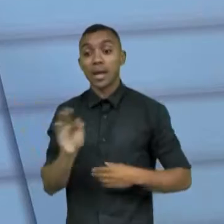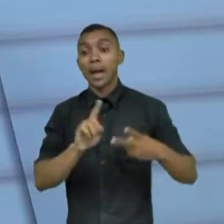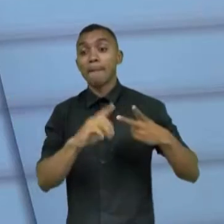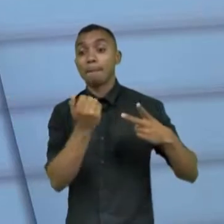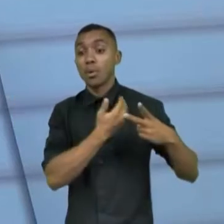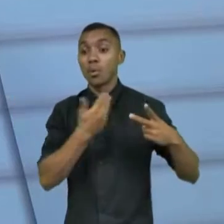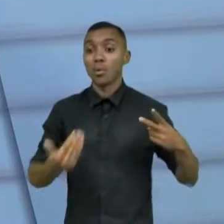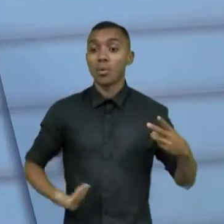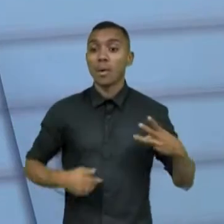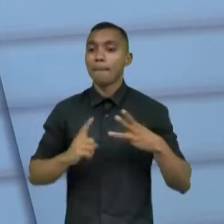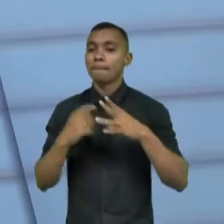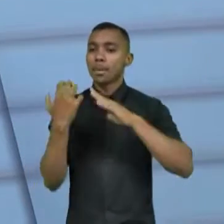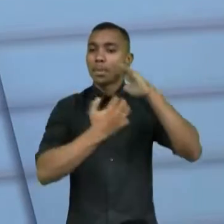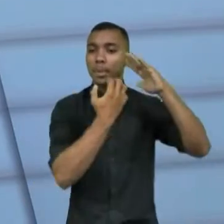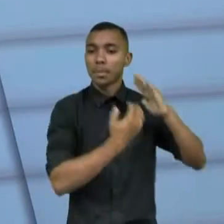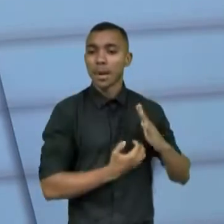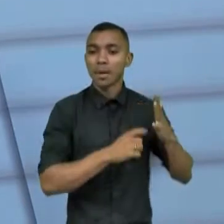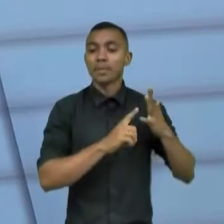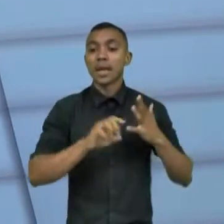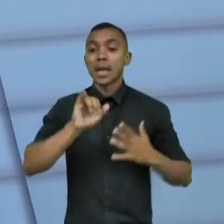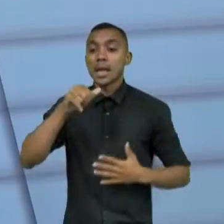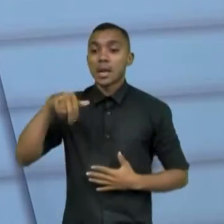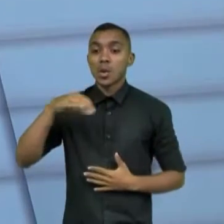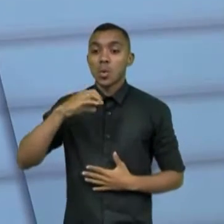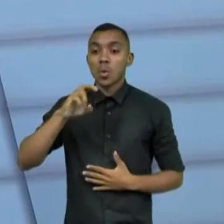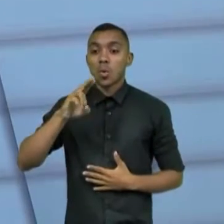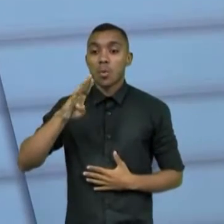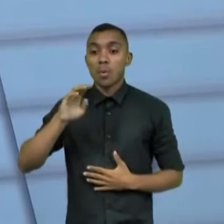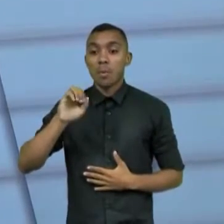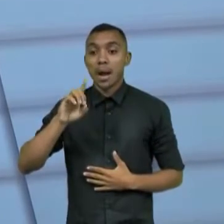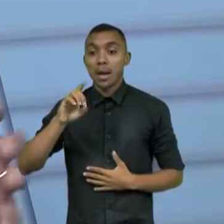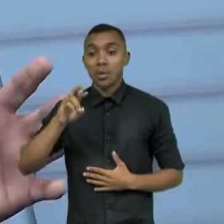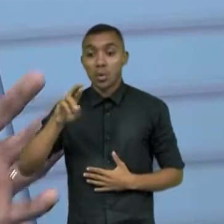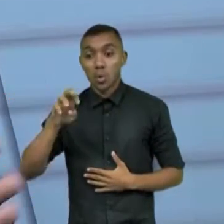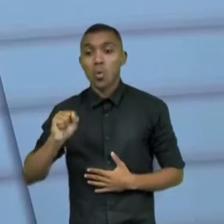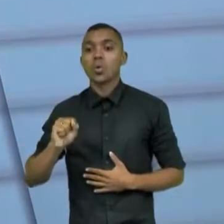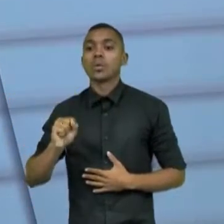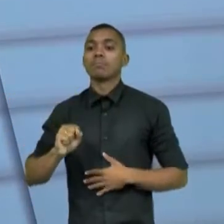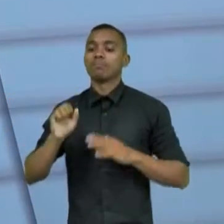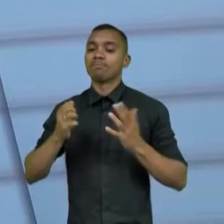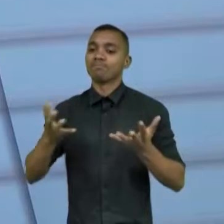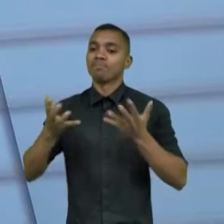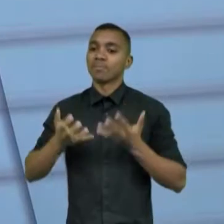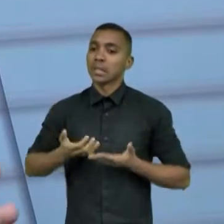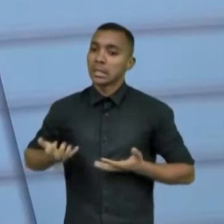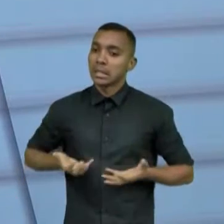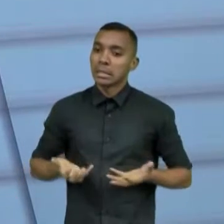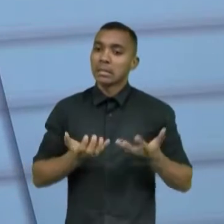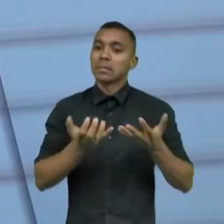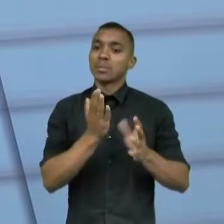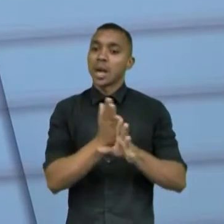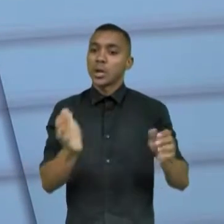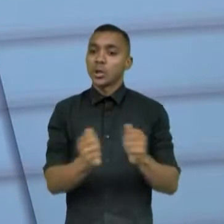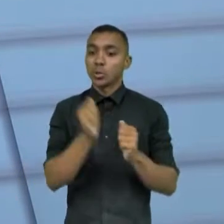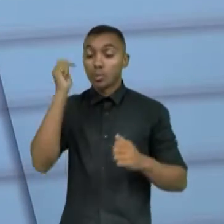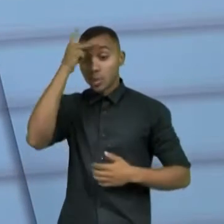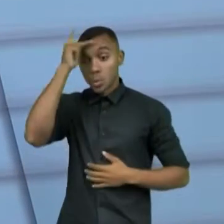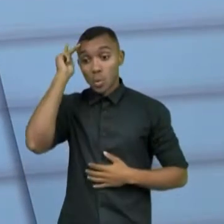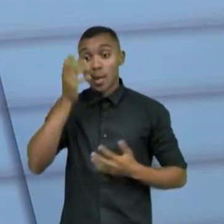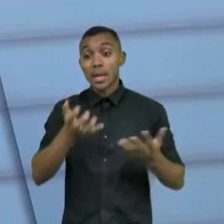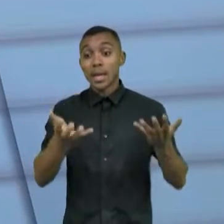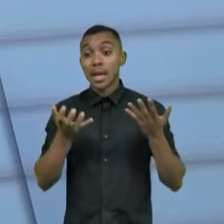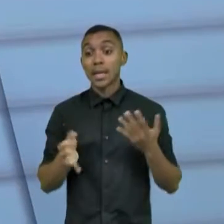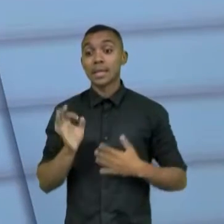com grandes empresas, com aceleradoras, incubadoras, imprensa. Então, a gente quer movimentar todas essas pessoas, unir todas essas pessoas para que